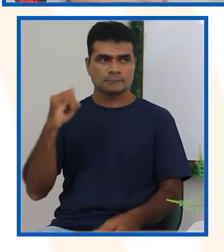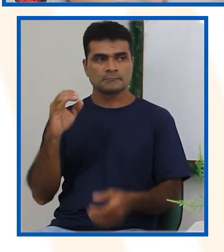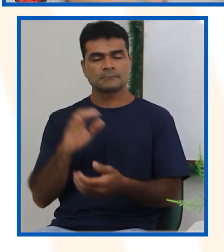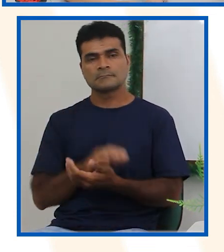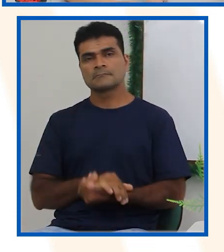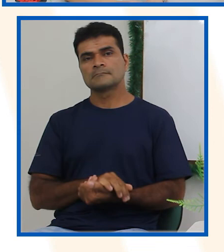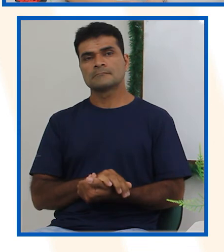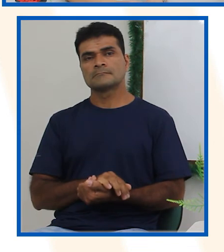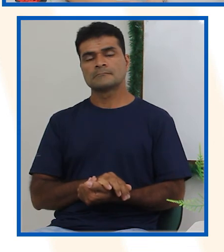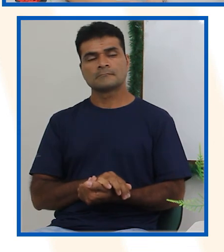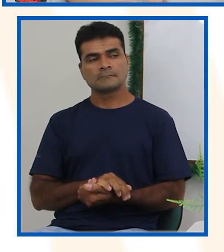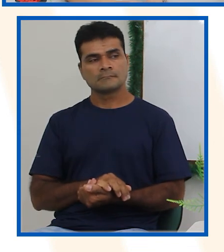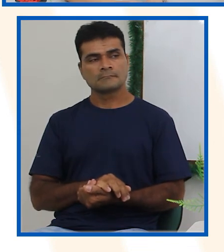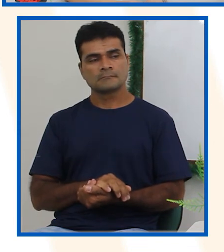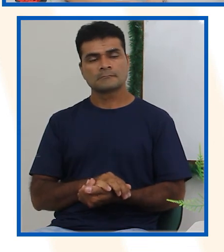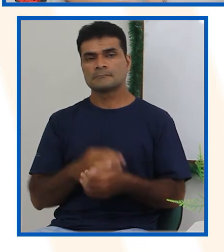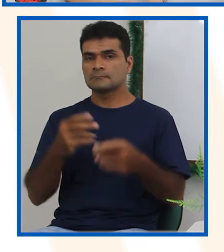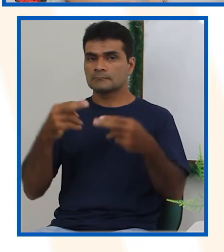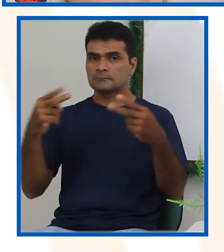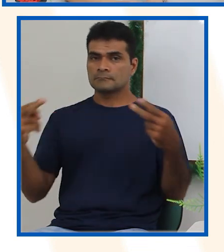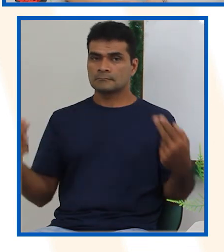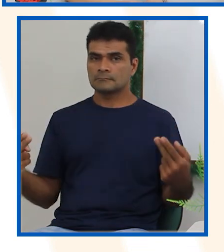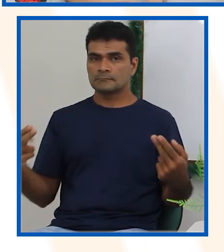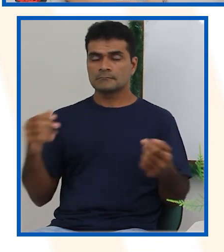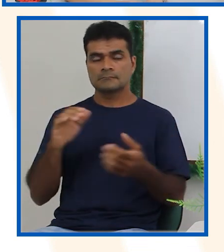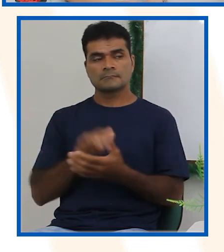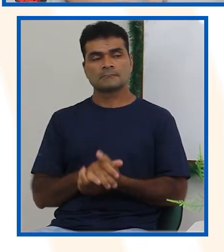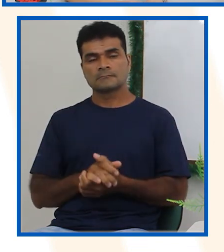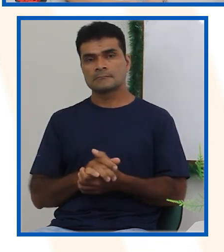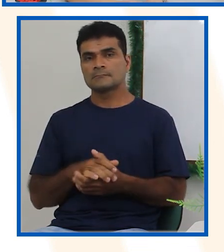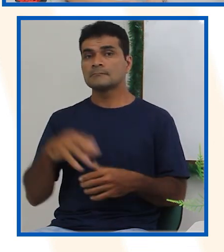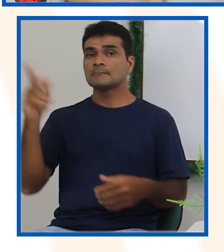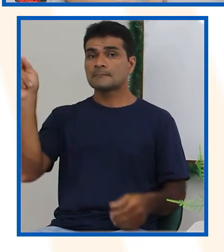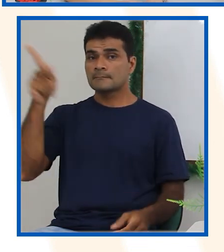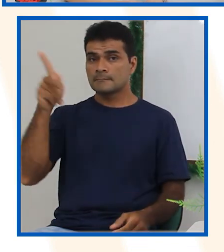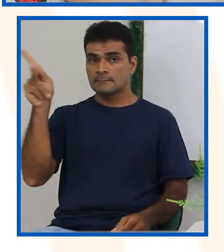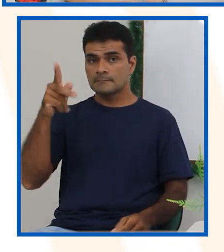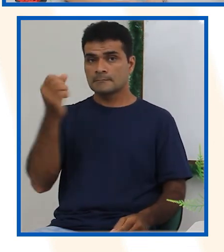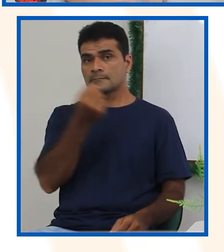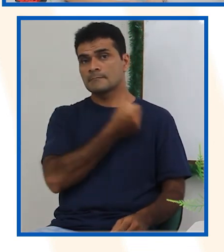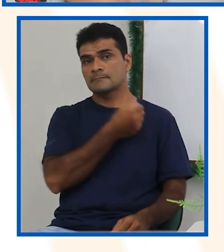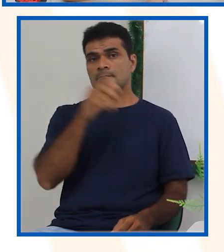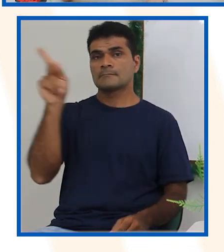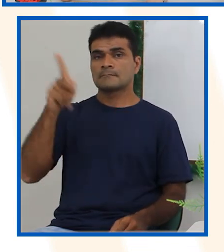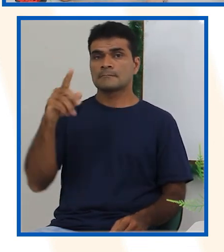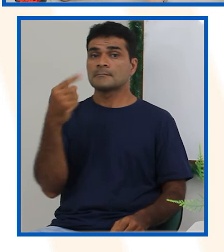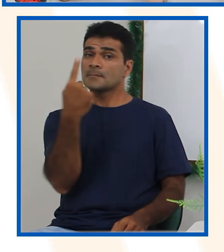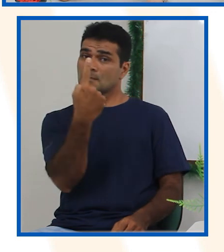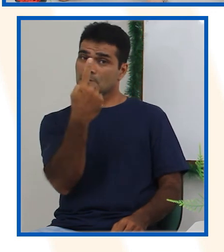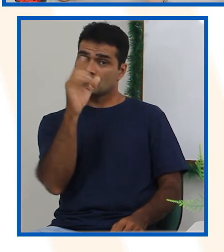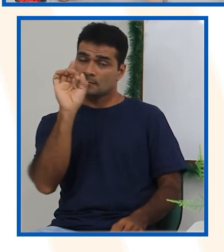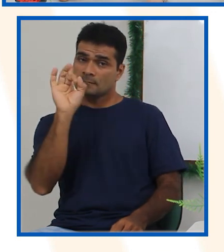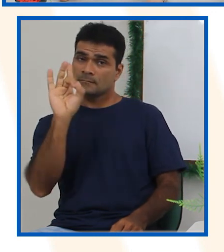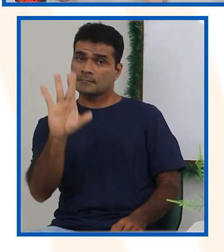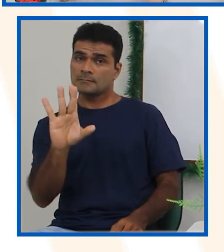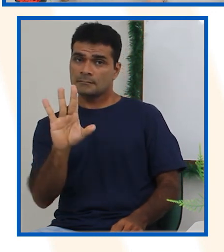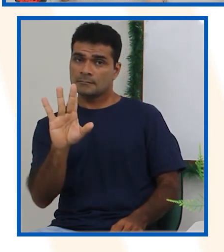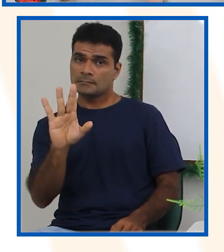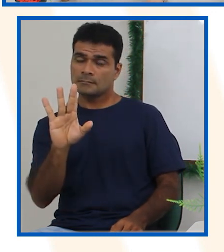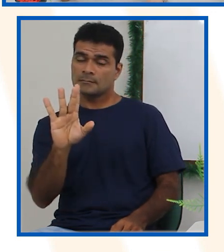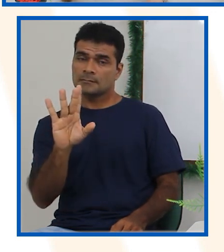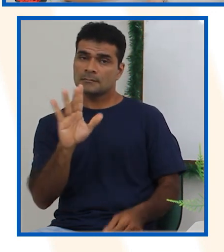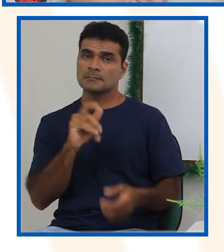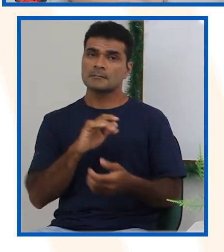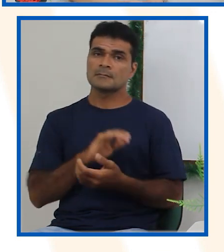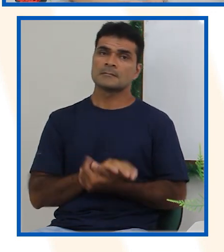é ímpar, 7 é ímpar e 27 é ímpar. E quantos par? O 14 só que é par. Então, o que é mais provável